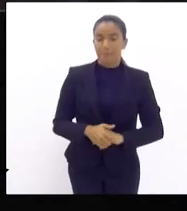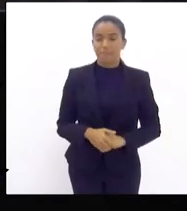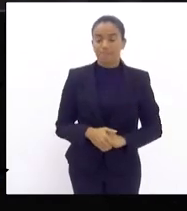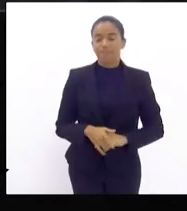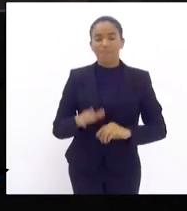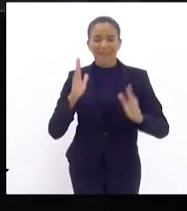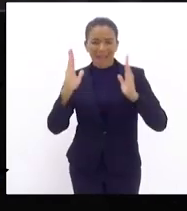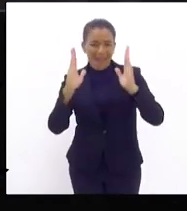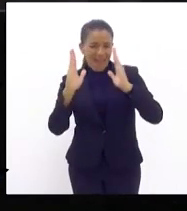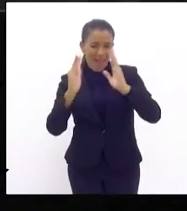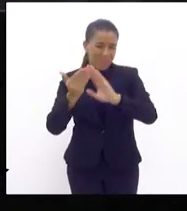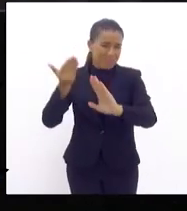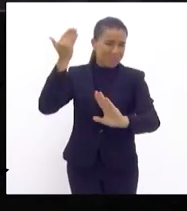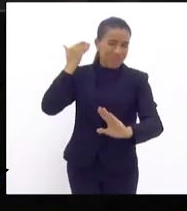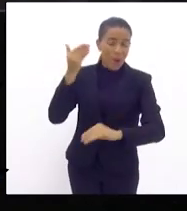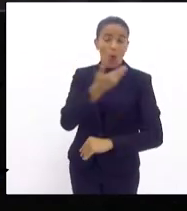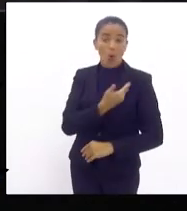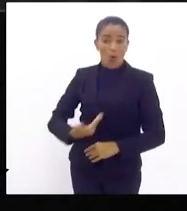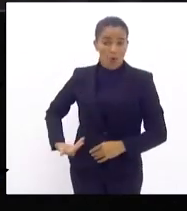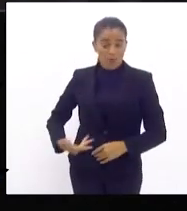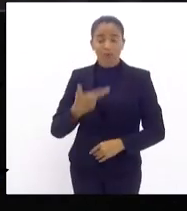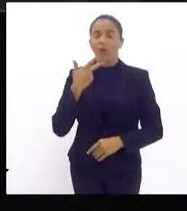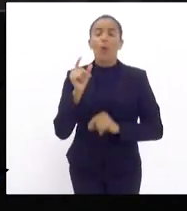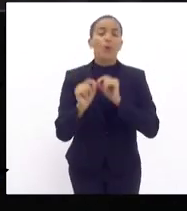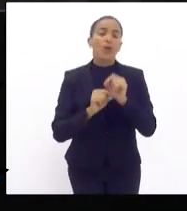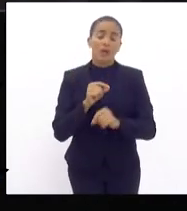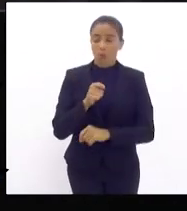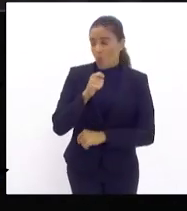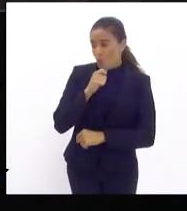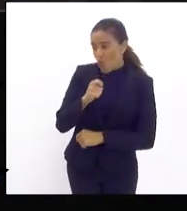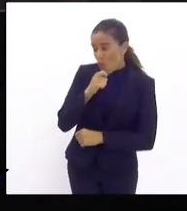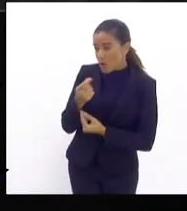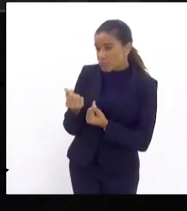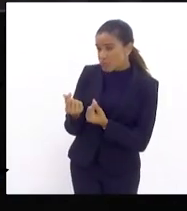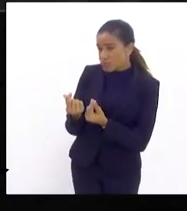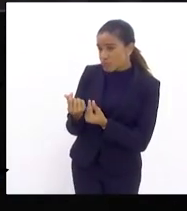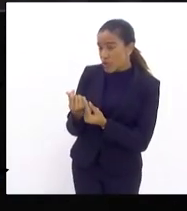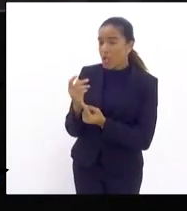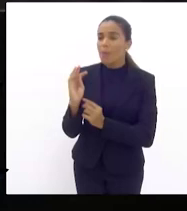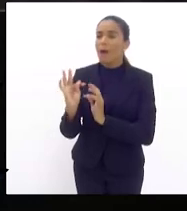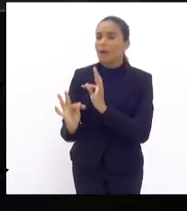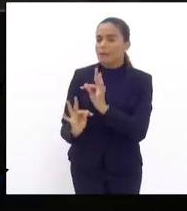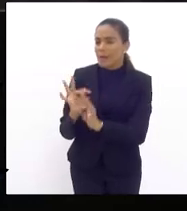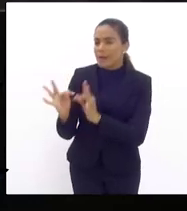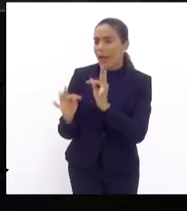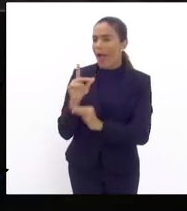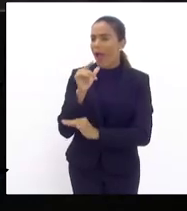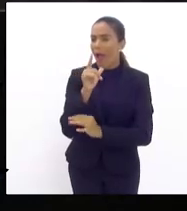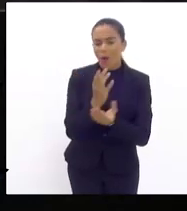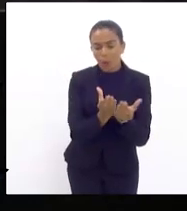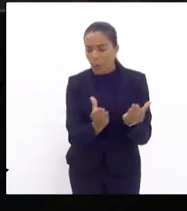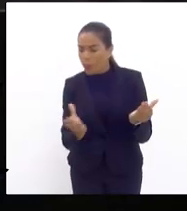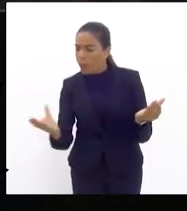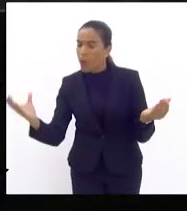governador afirmou que acaso não haja dinheiro para fazer o tratamento de todo o sistema lagunar que é da Barra da Tijuca